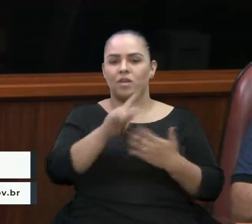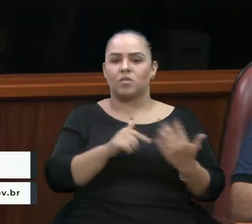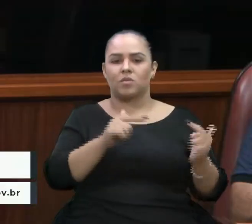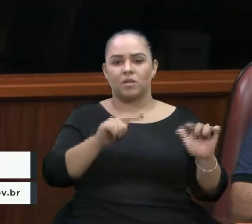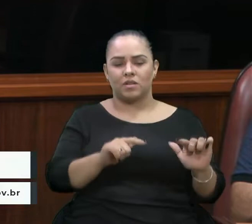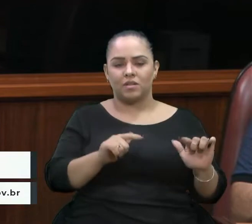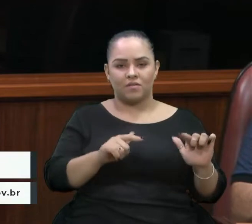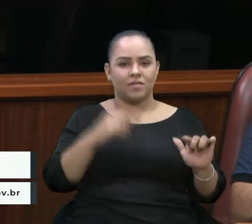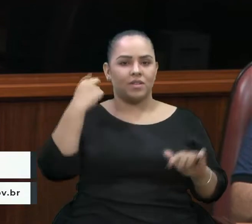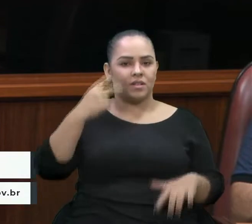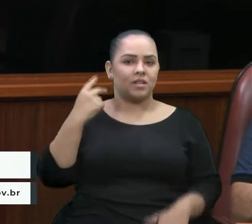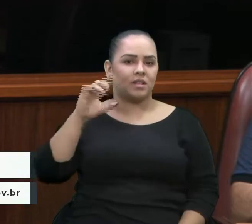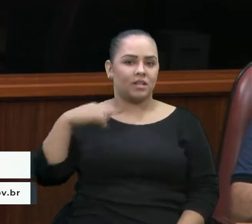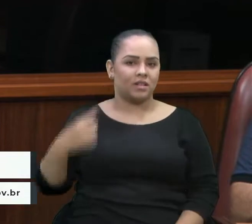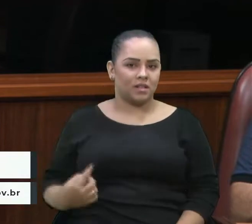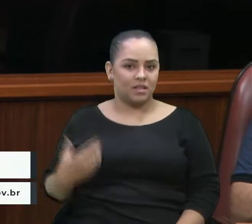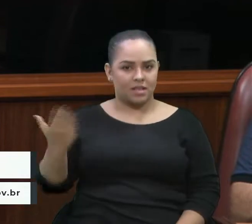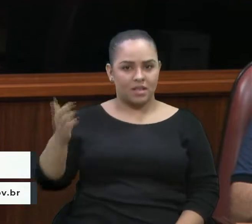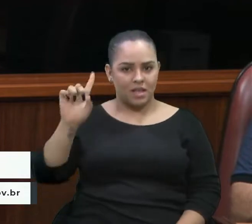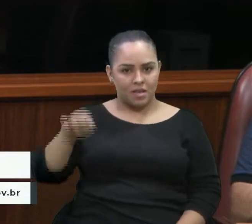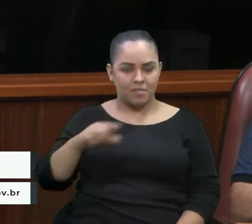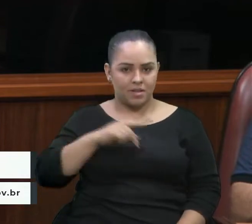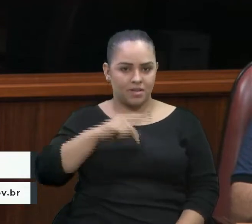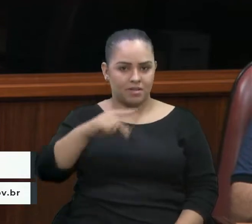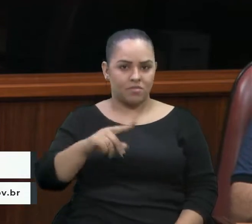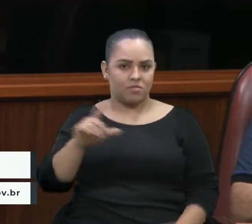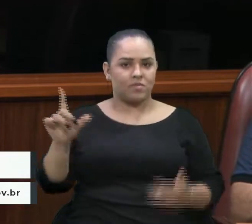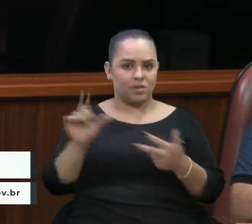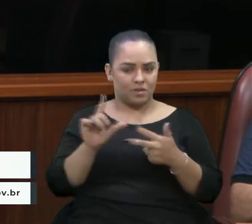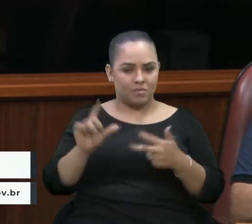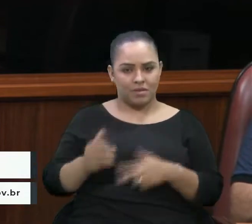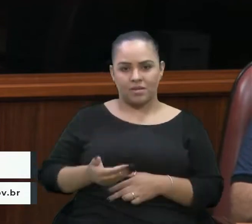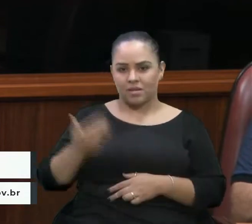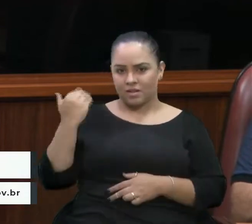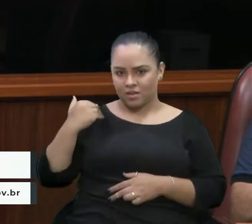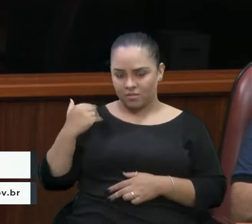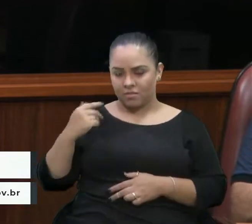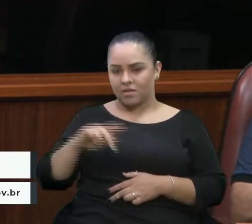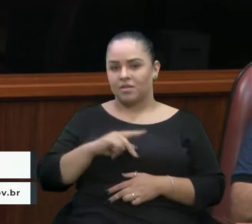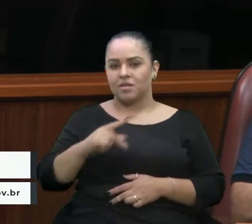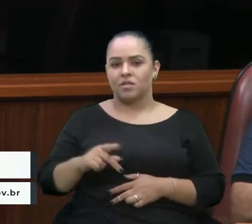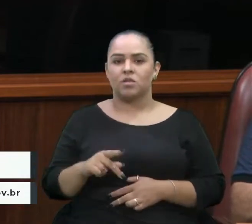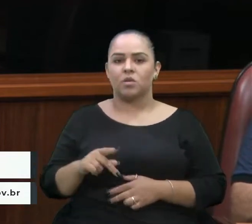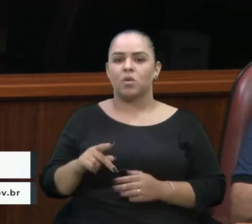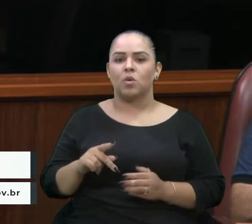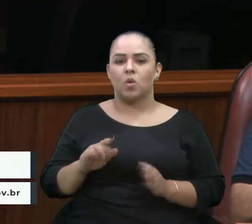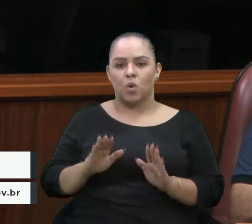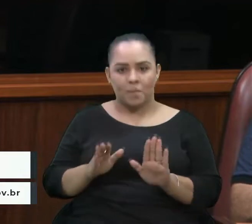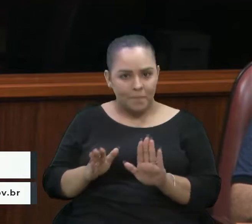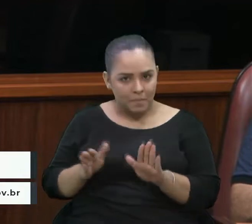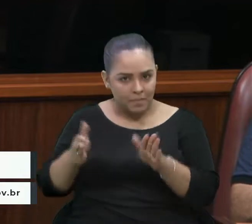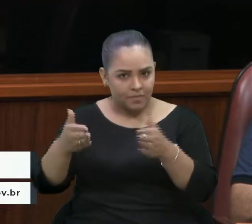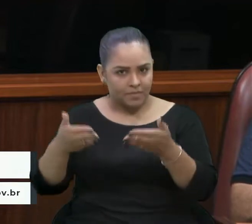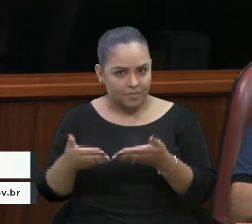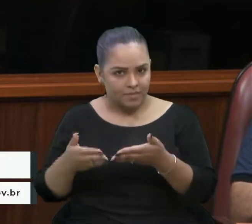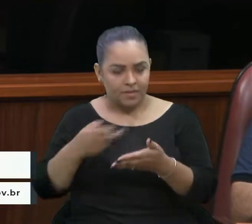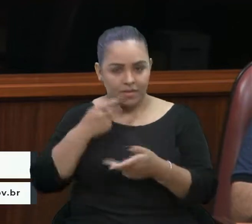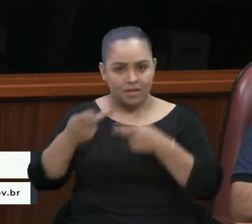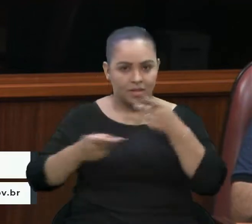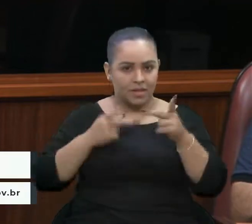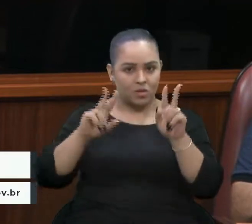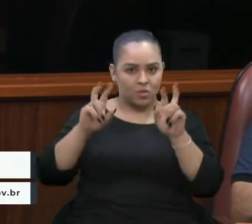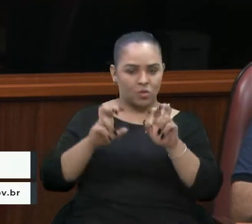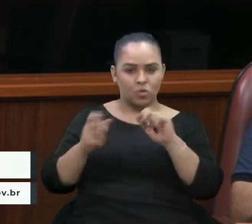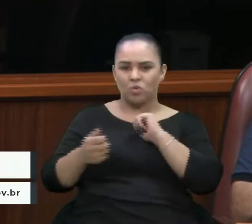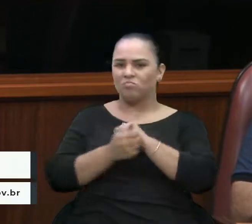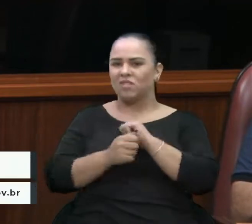Denise, que hoje é a nossa presidenta do Legislativo, era presidenta da Frente Parlamentar, que tratava desse assunto, junto